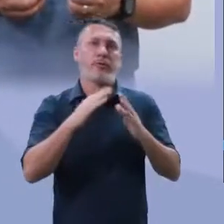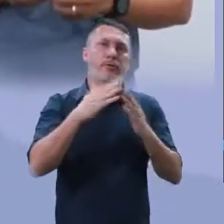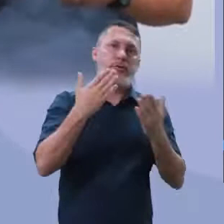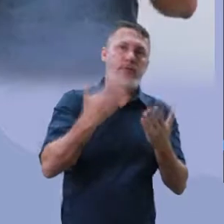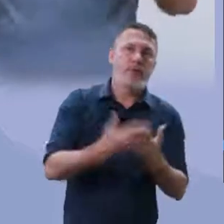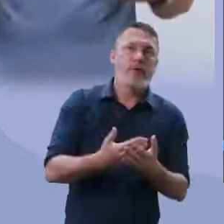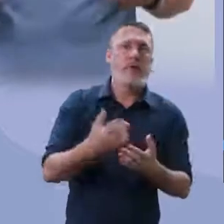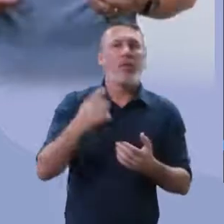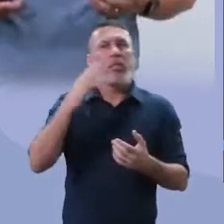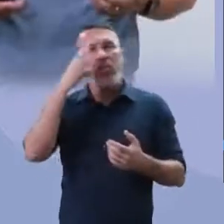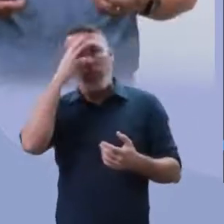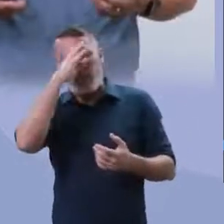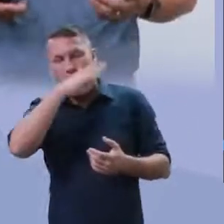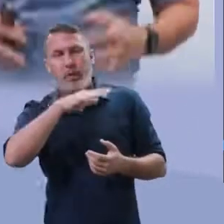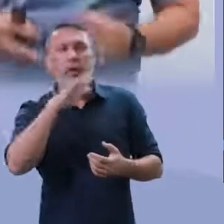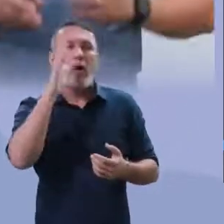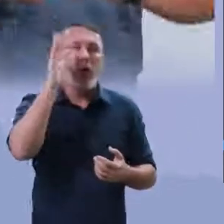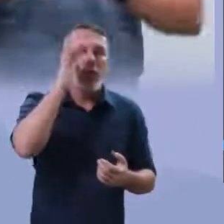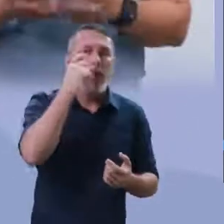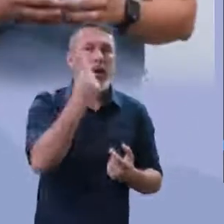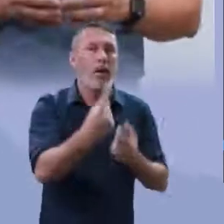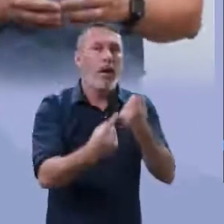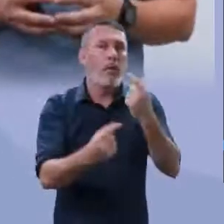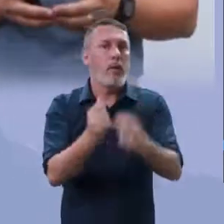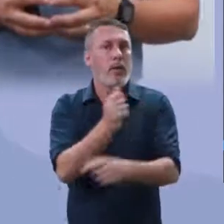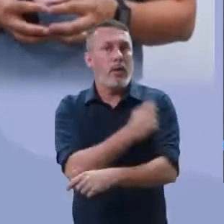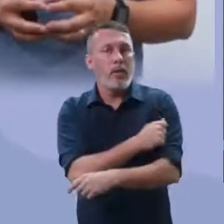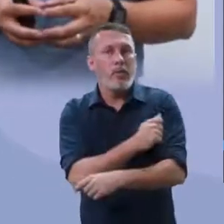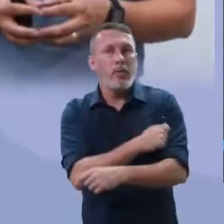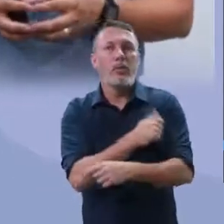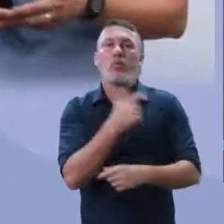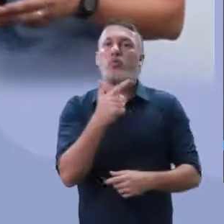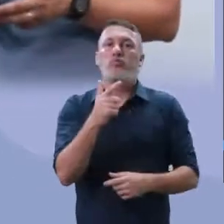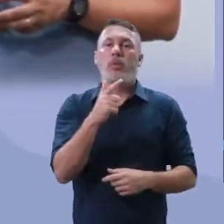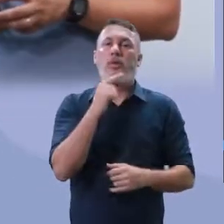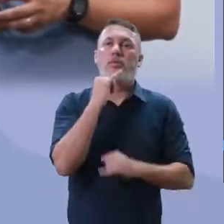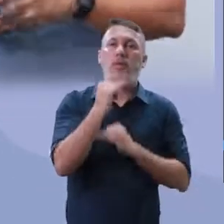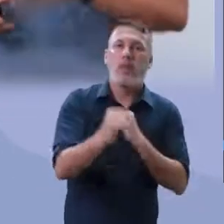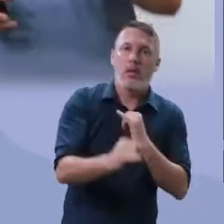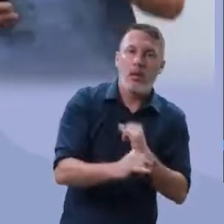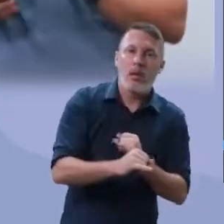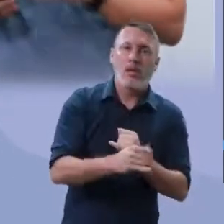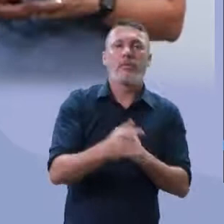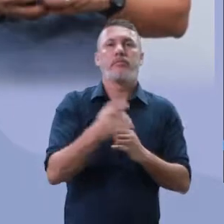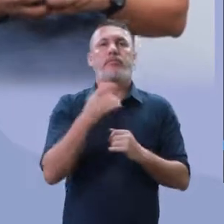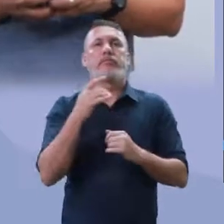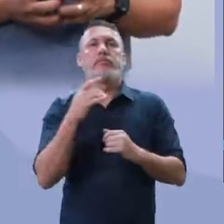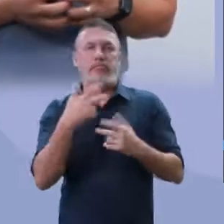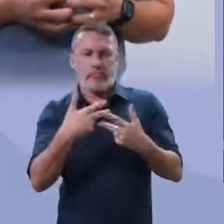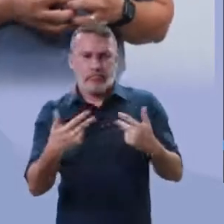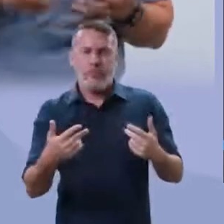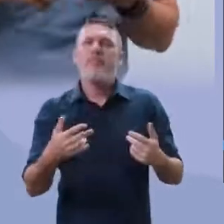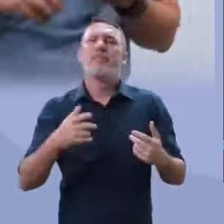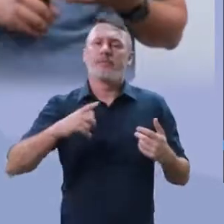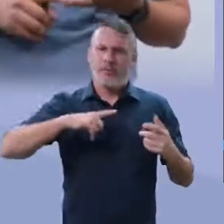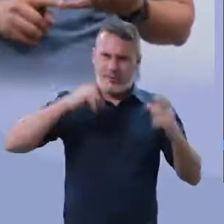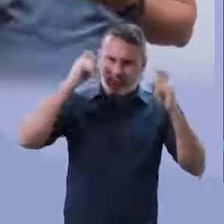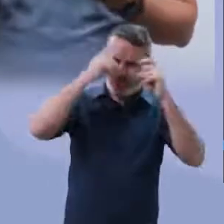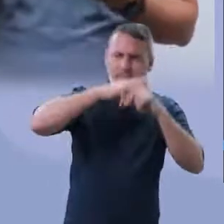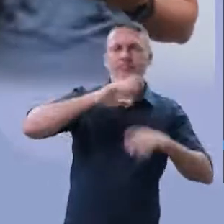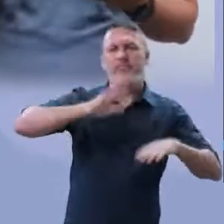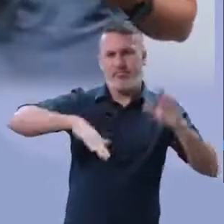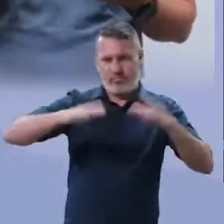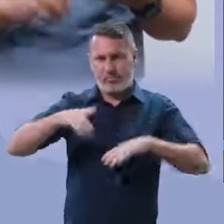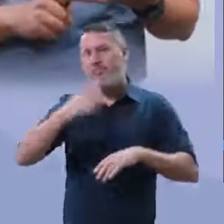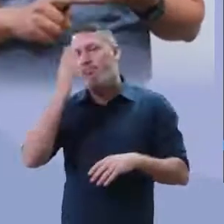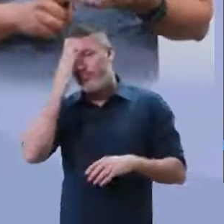em observar que alguns alunos não têm acesso à internet. Quantas dificuldades vocês tiveram para ver um filme,